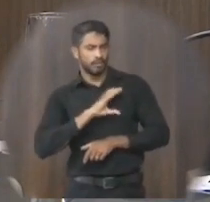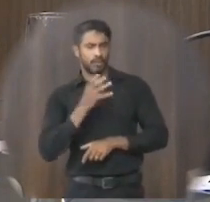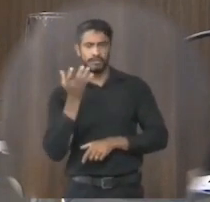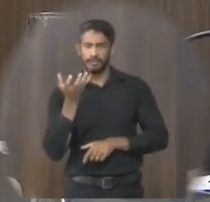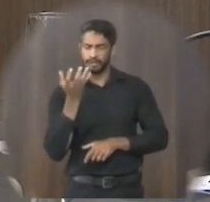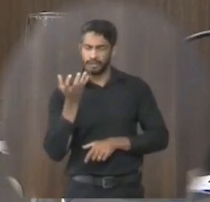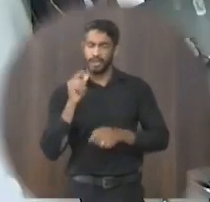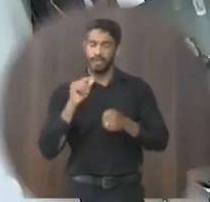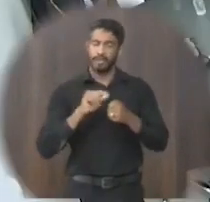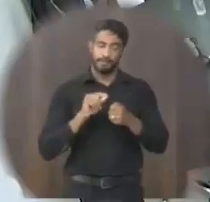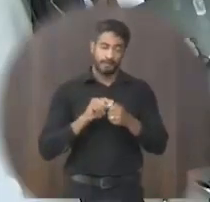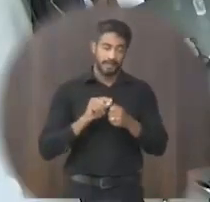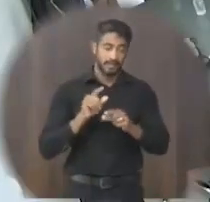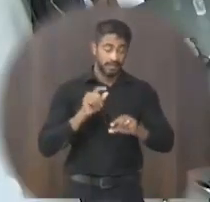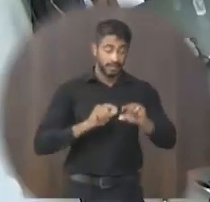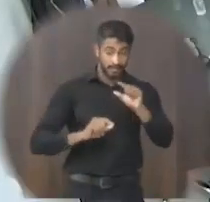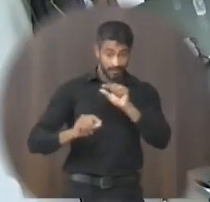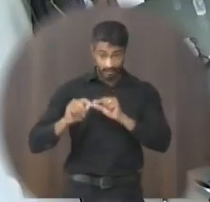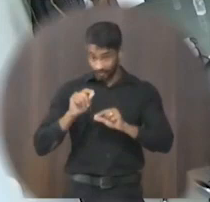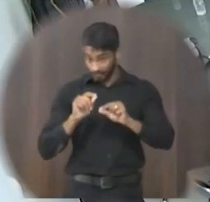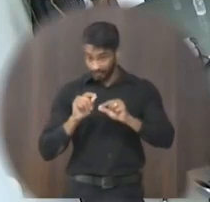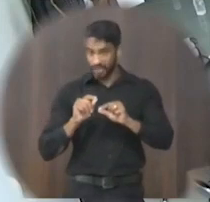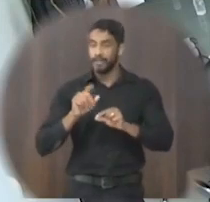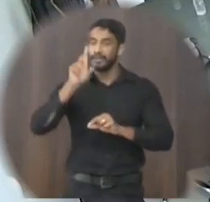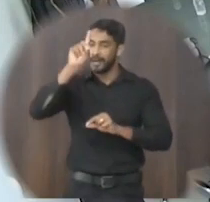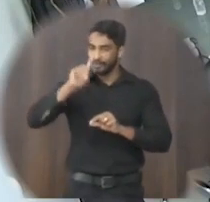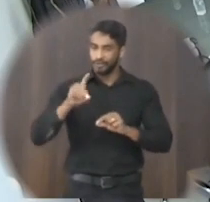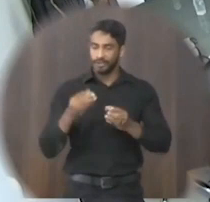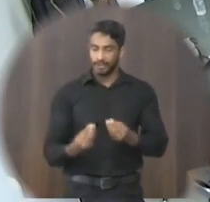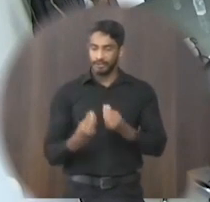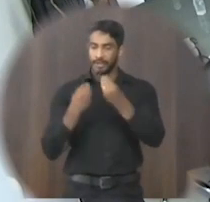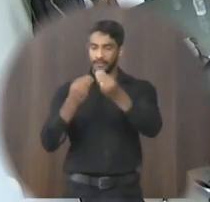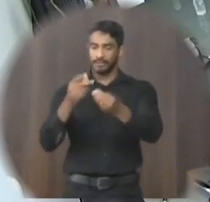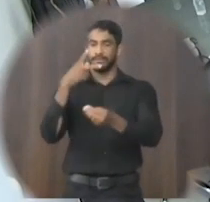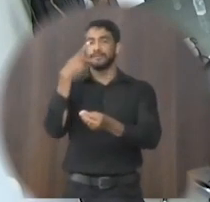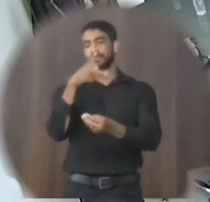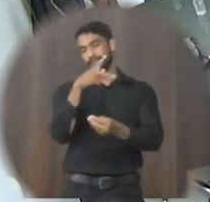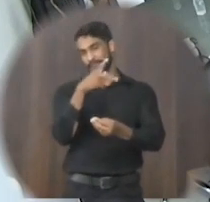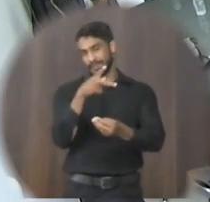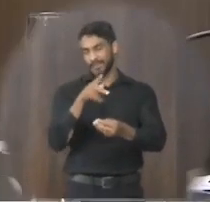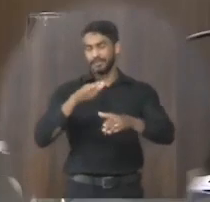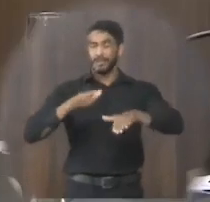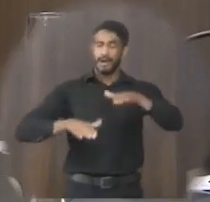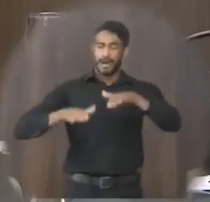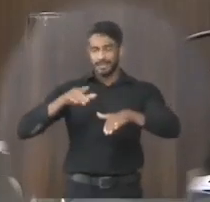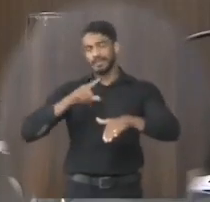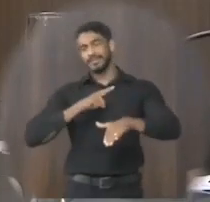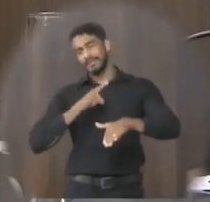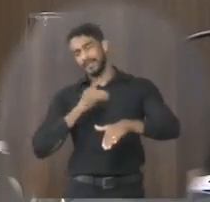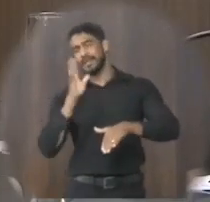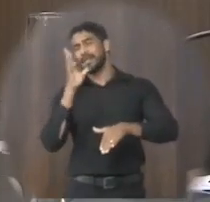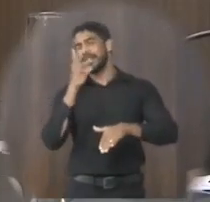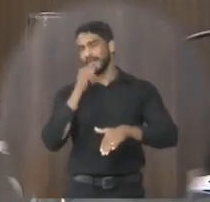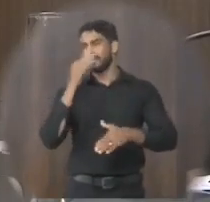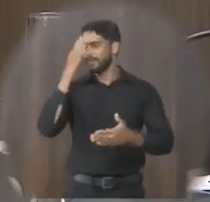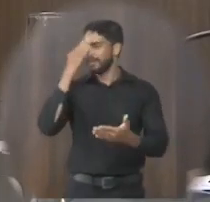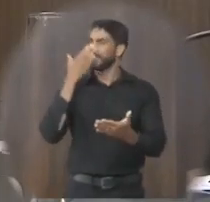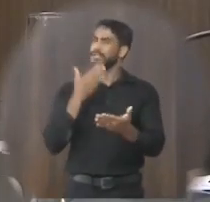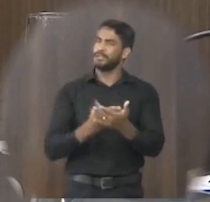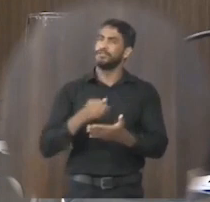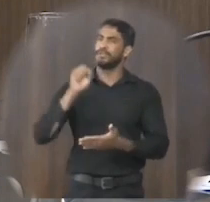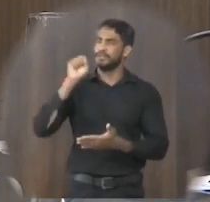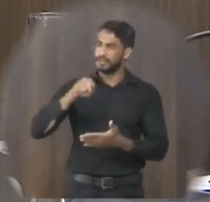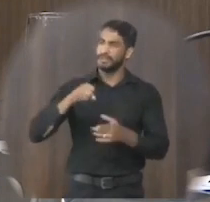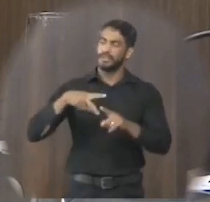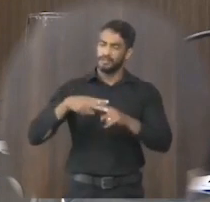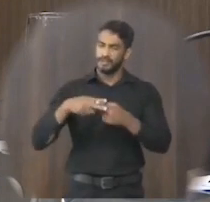queremos fazer como que isso chegue o que é de direito a vocês infelizmente às vezes tem essa demora mas eu acredito que sim vai ser resolvido